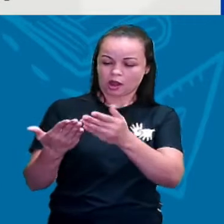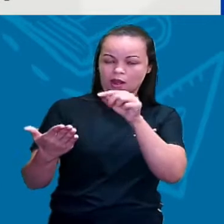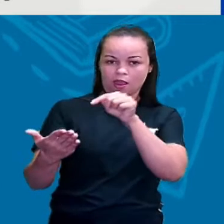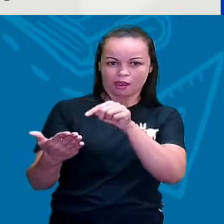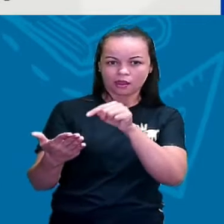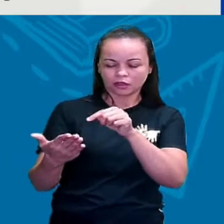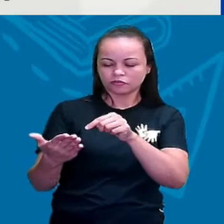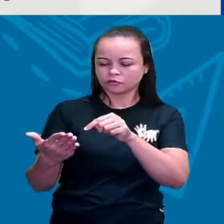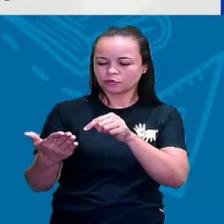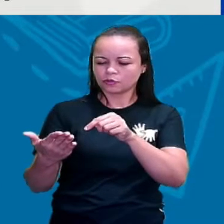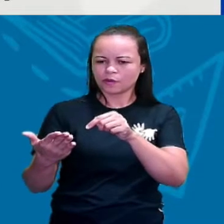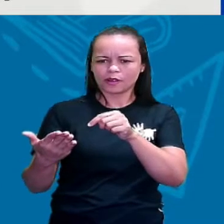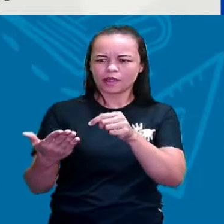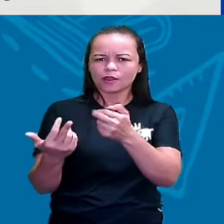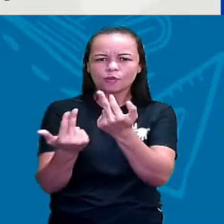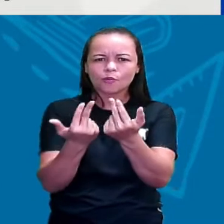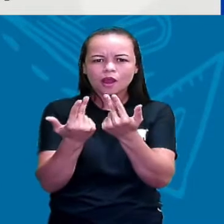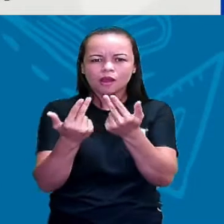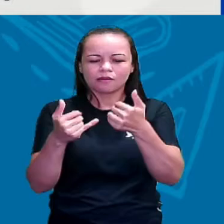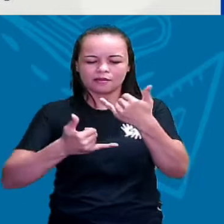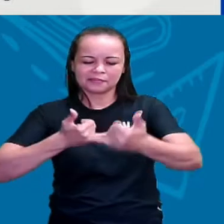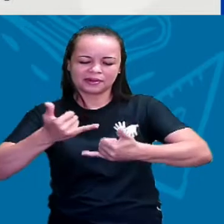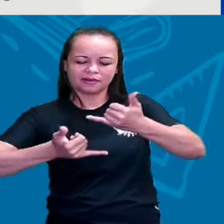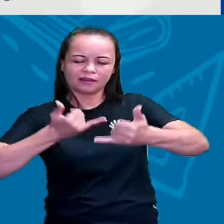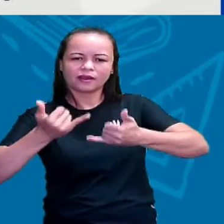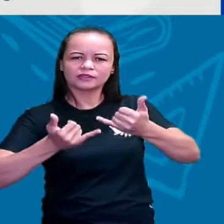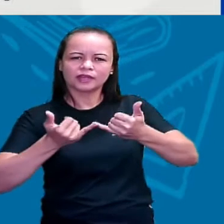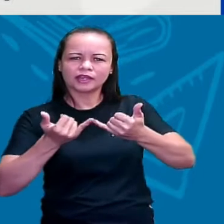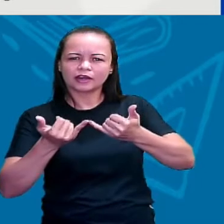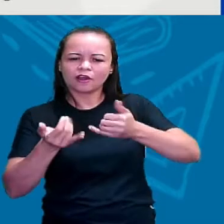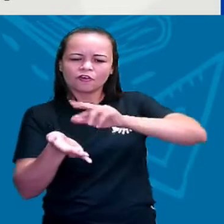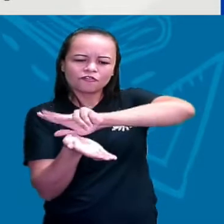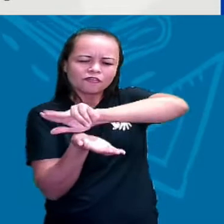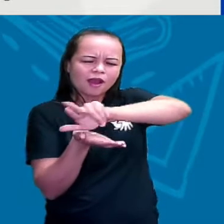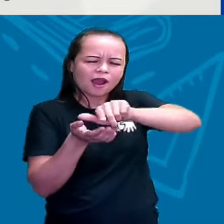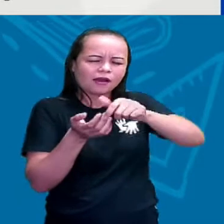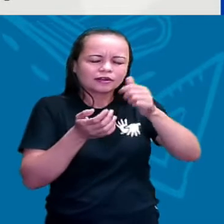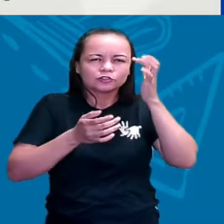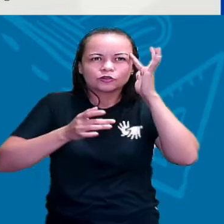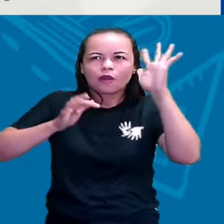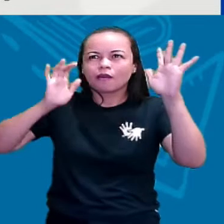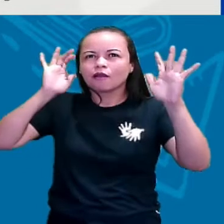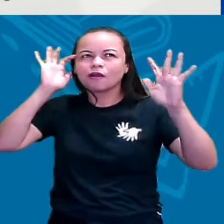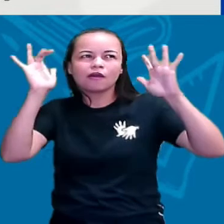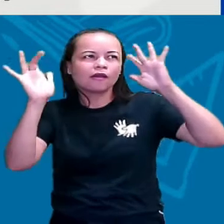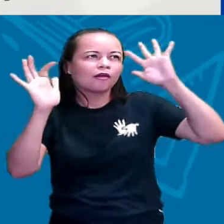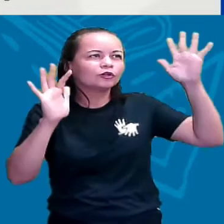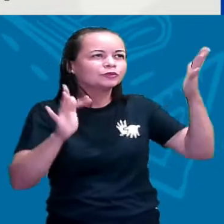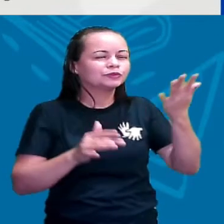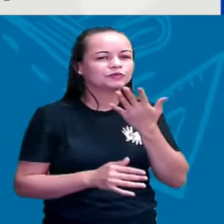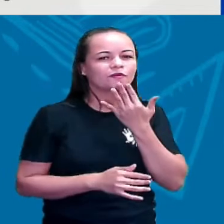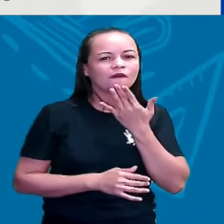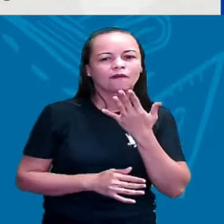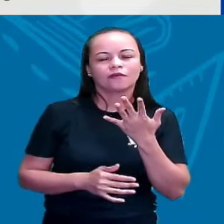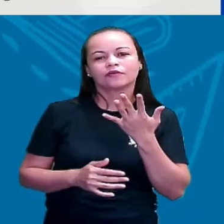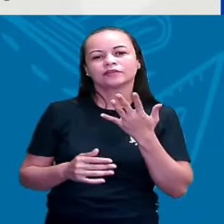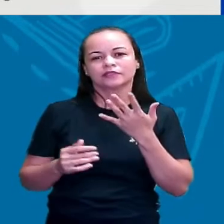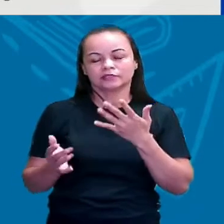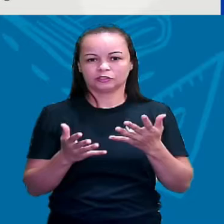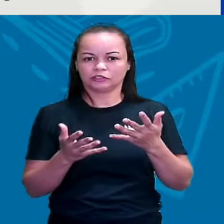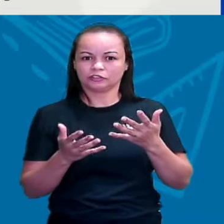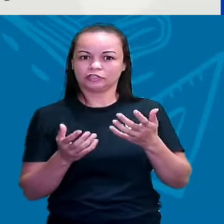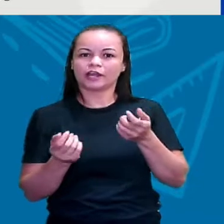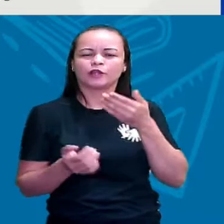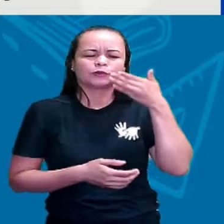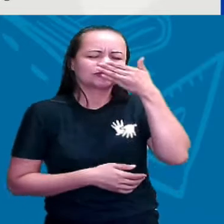parque de diversões, cheio de sonhos coloridos, cheio de